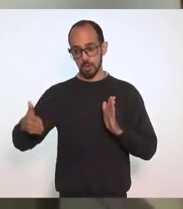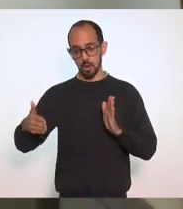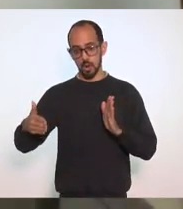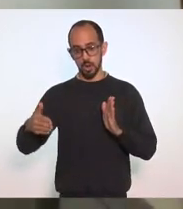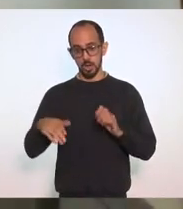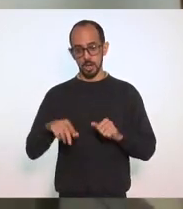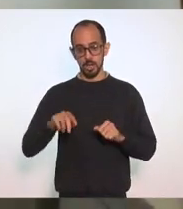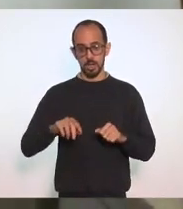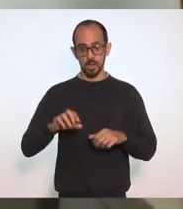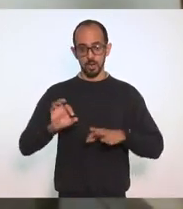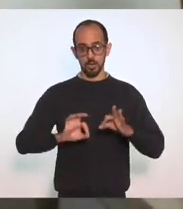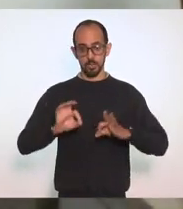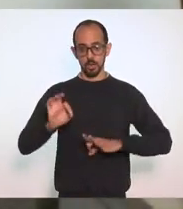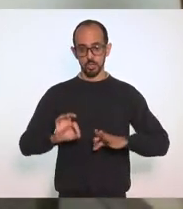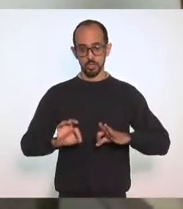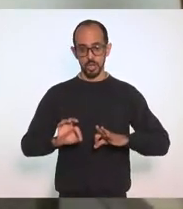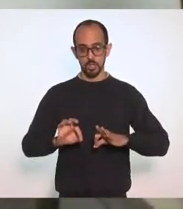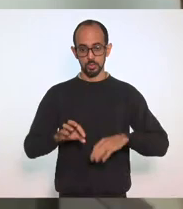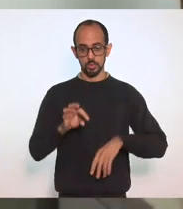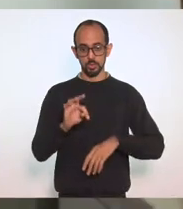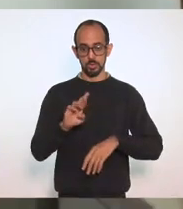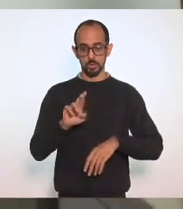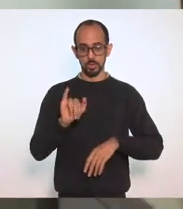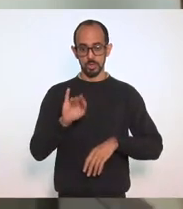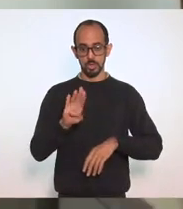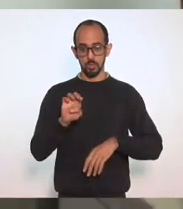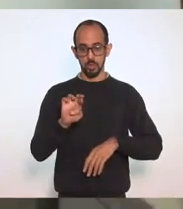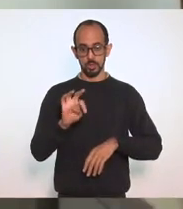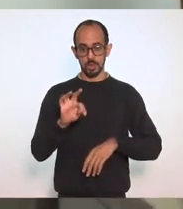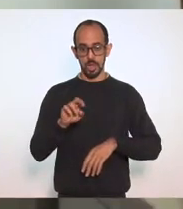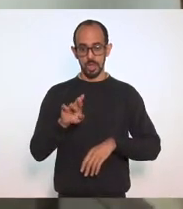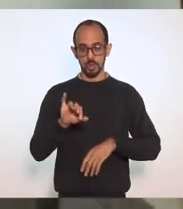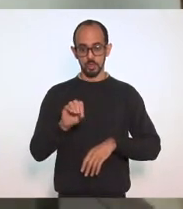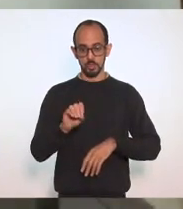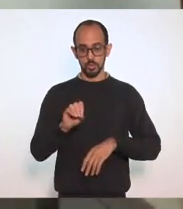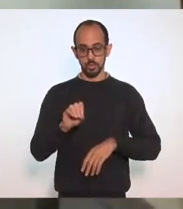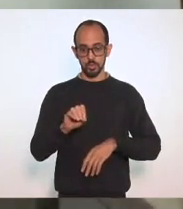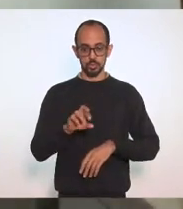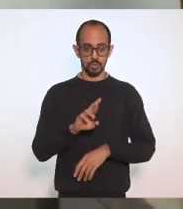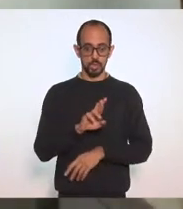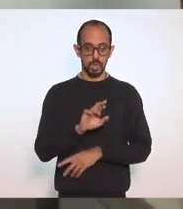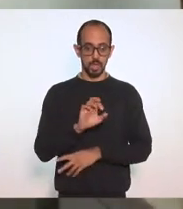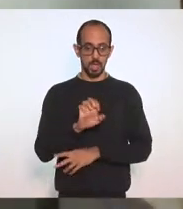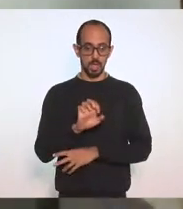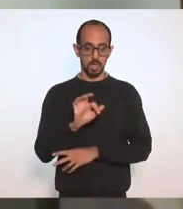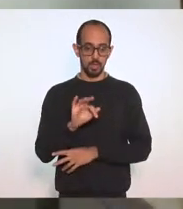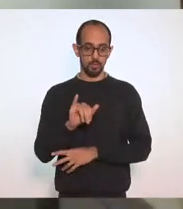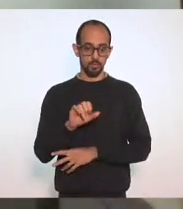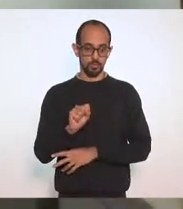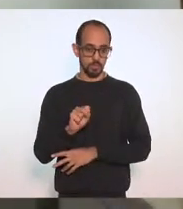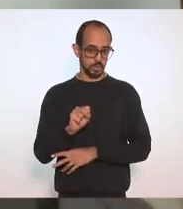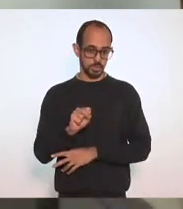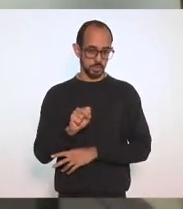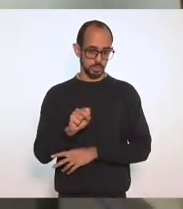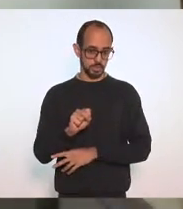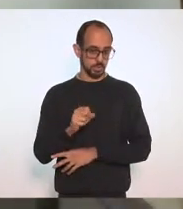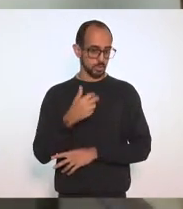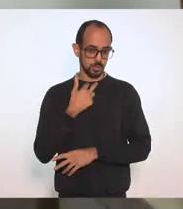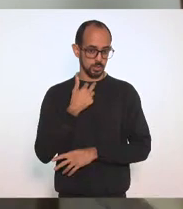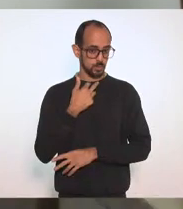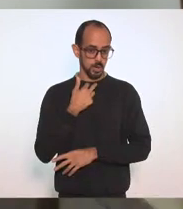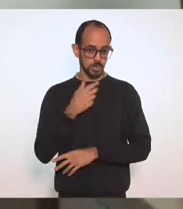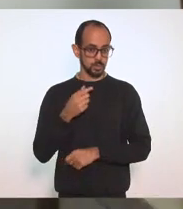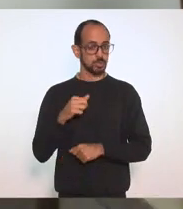tributário de refis por decreto. Tem que ser por lei. Então, eu queria, V. Exª,